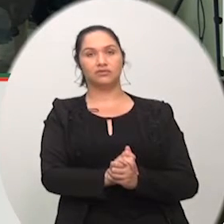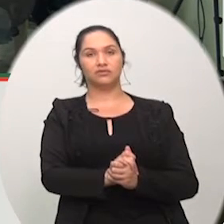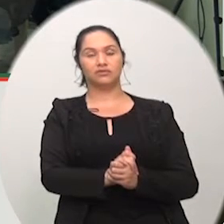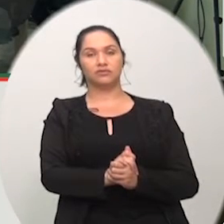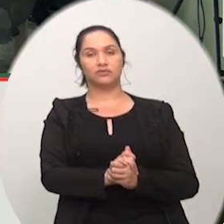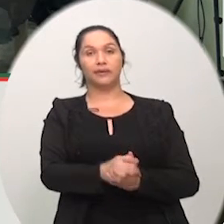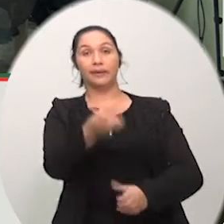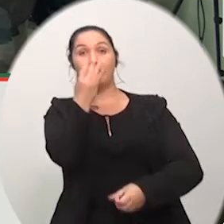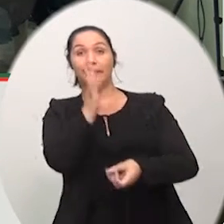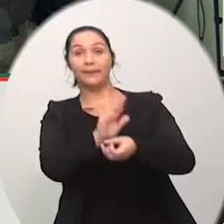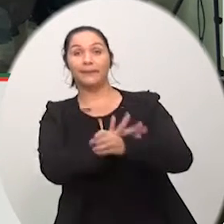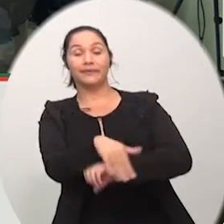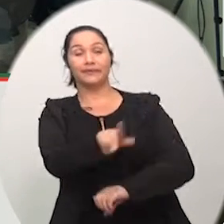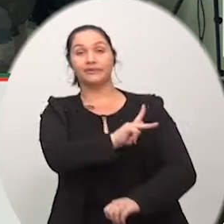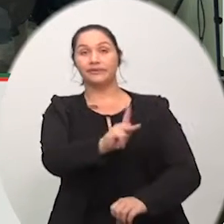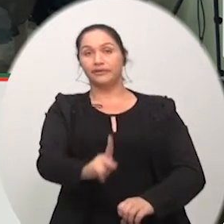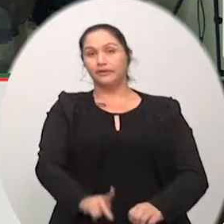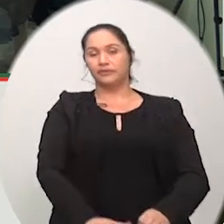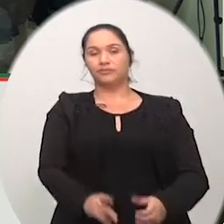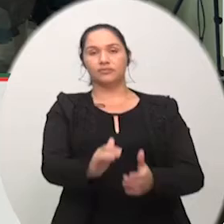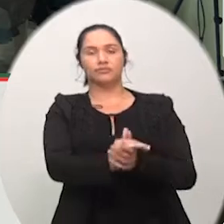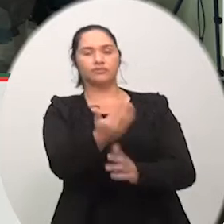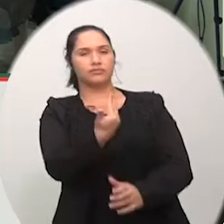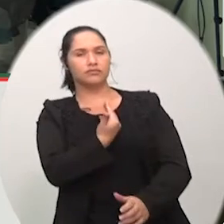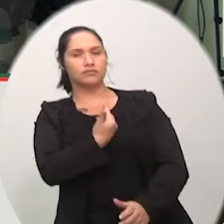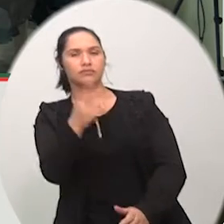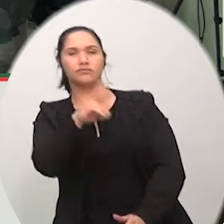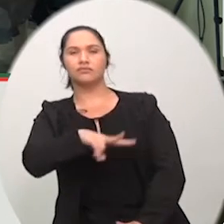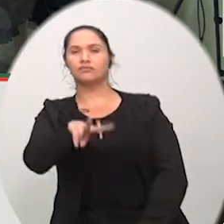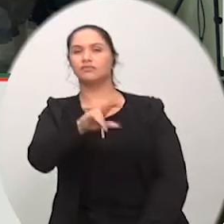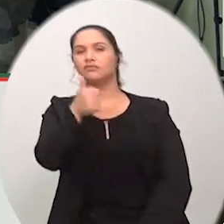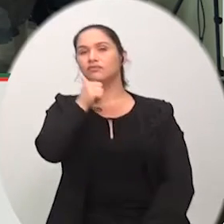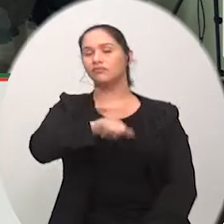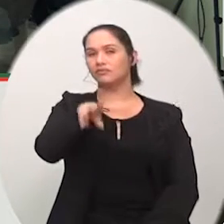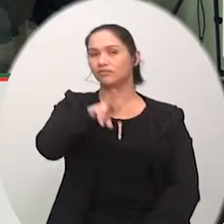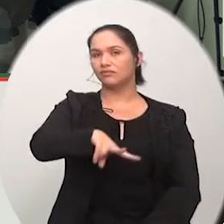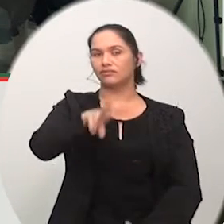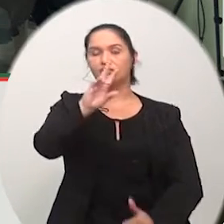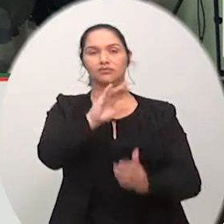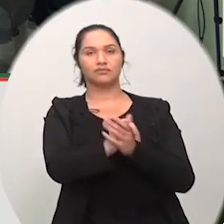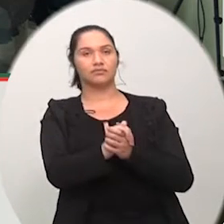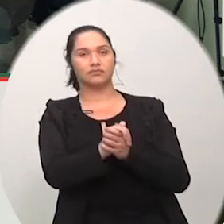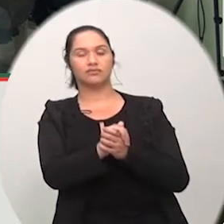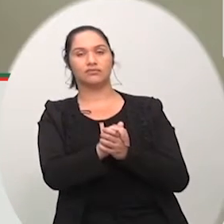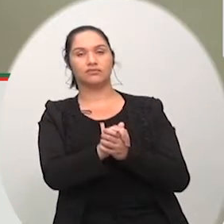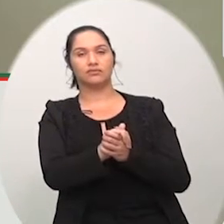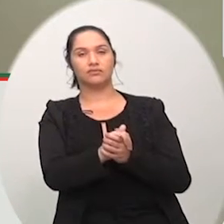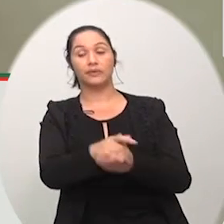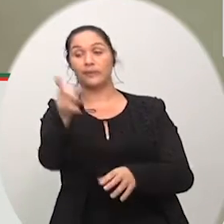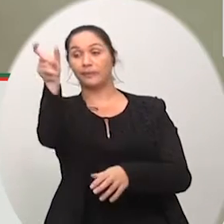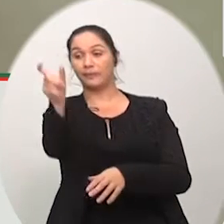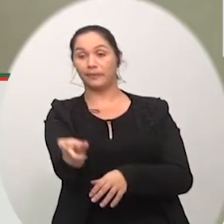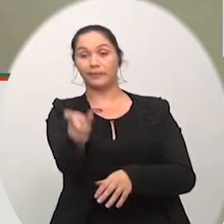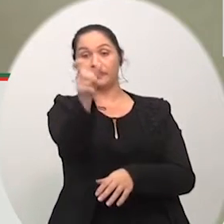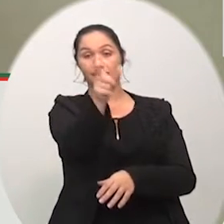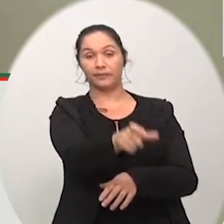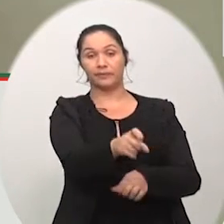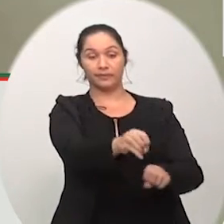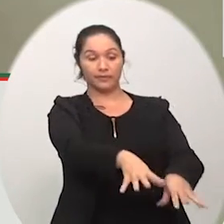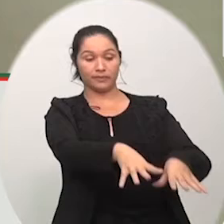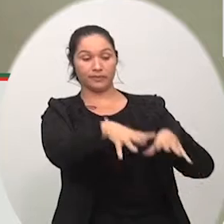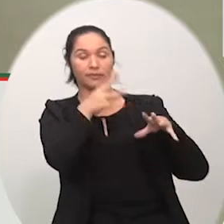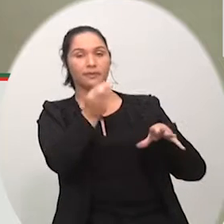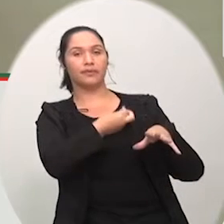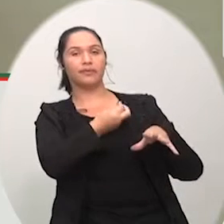boa noite senhor presidente colegas vereadores vereadoras público que nos acompanha aqui nas galerias